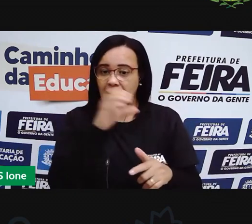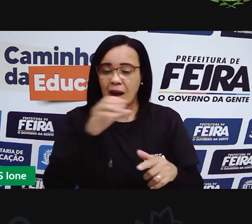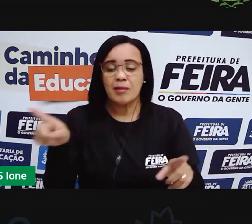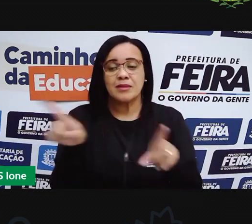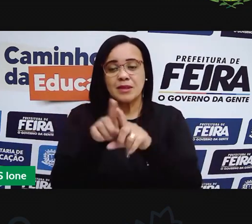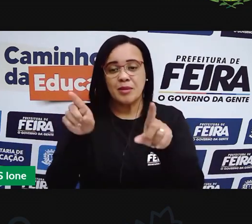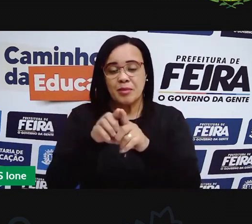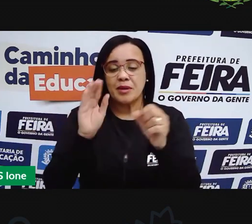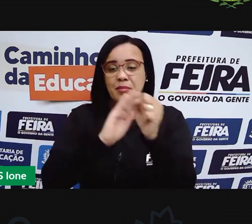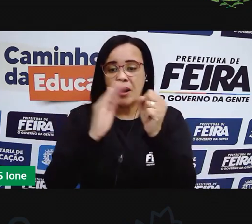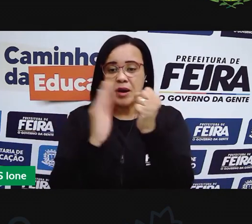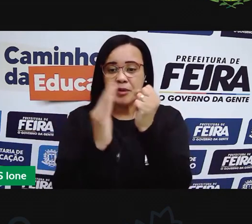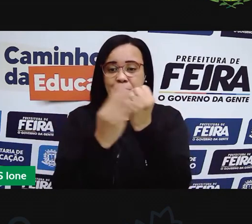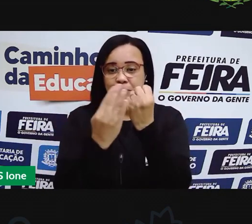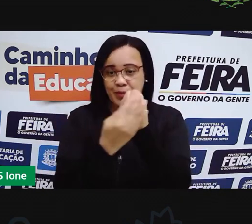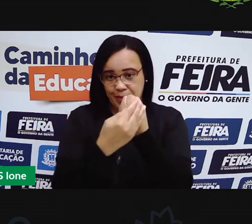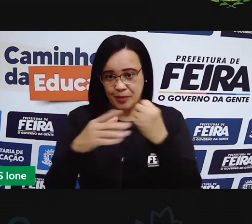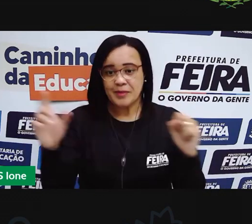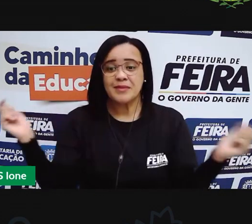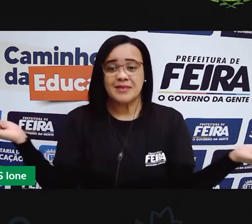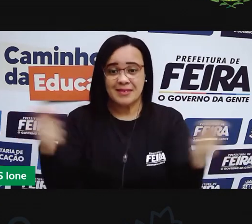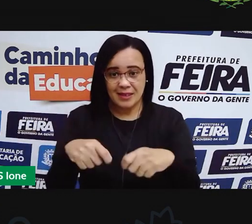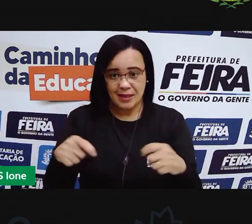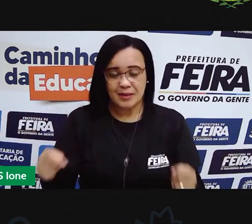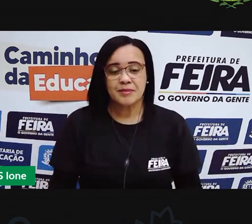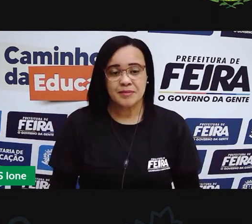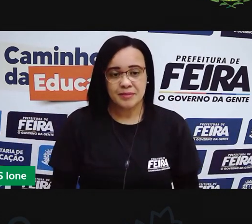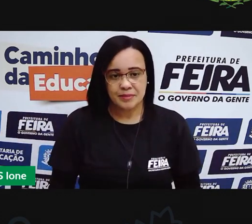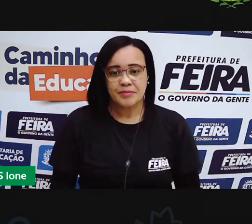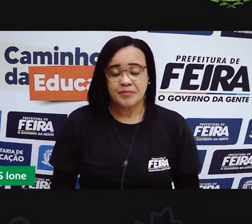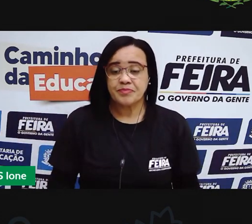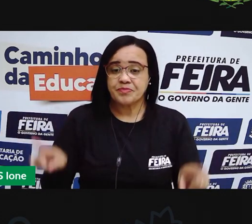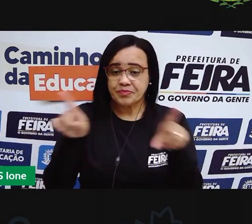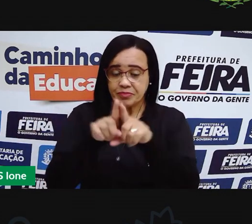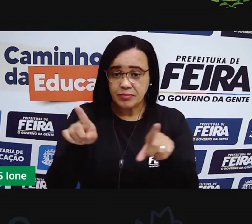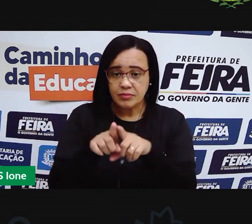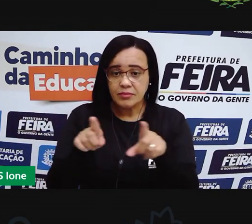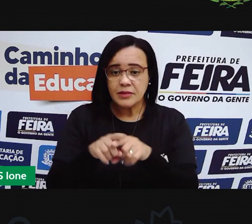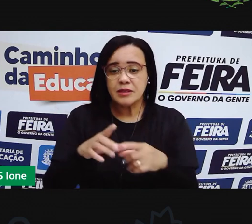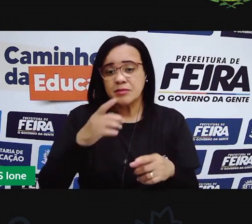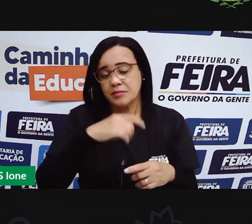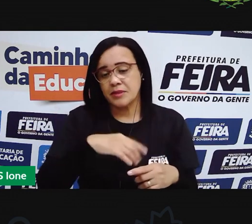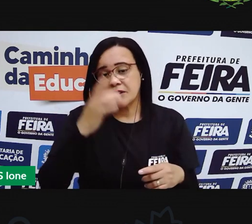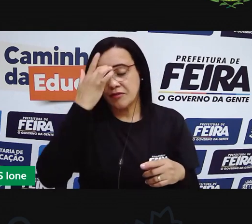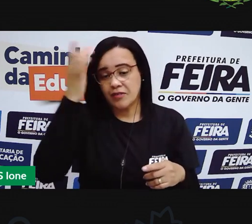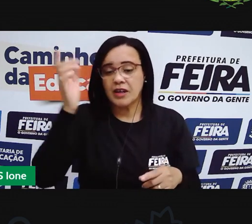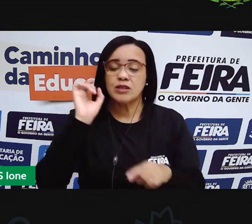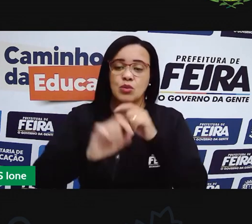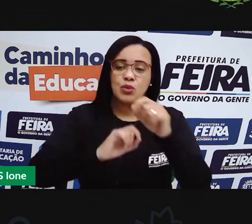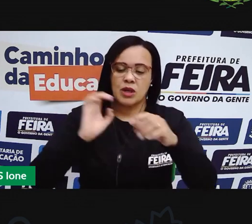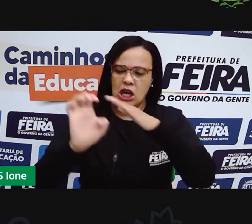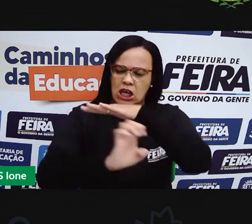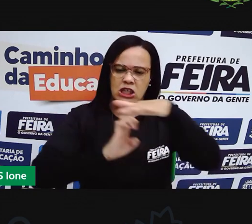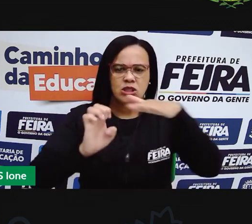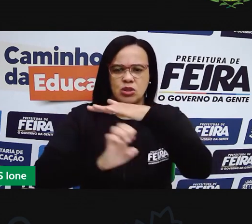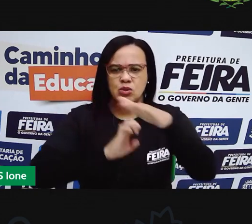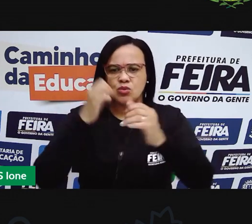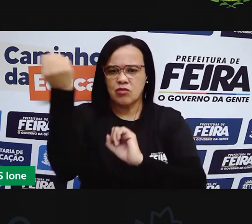com que a produção industrial e comercial circule